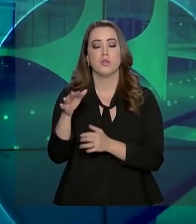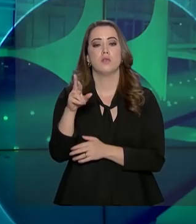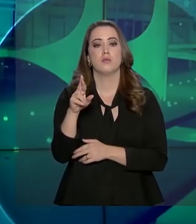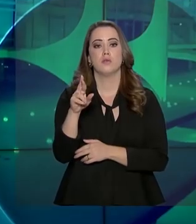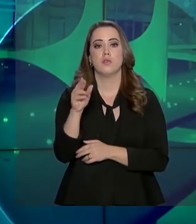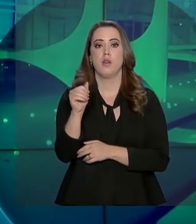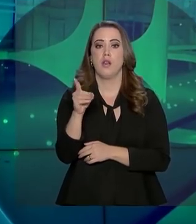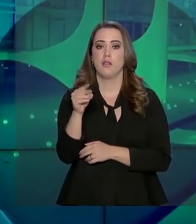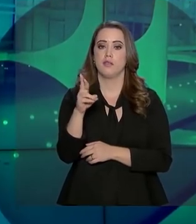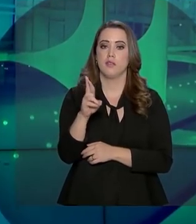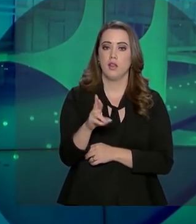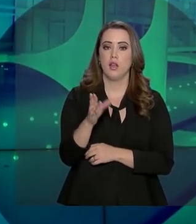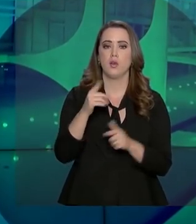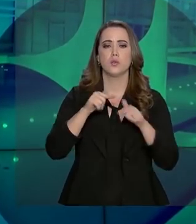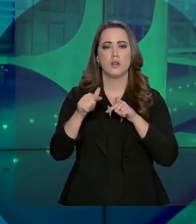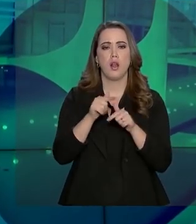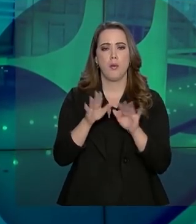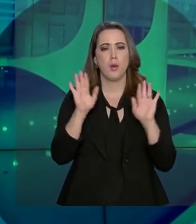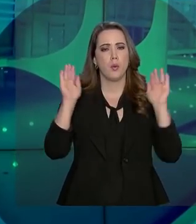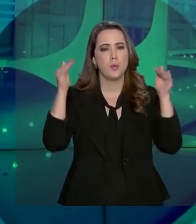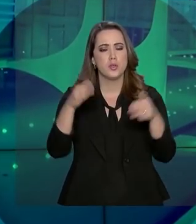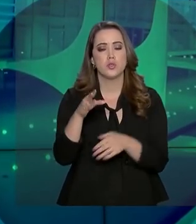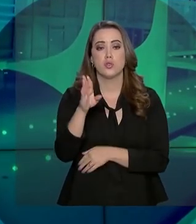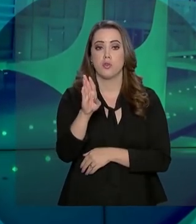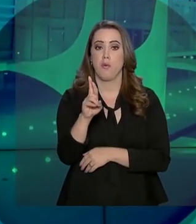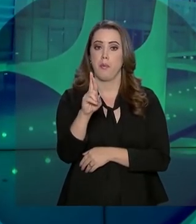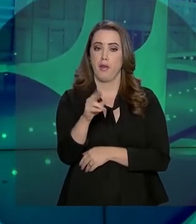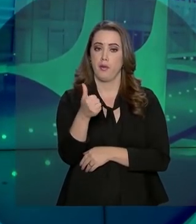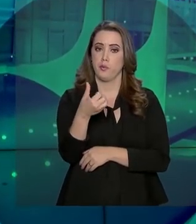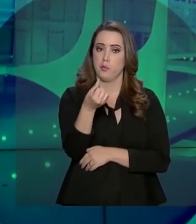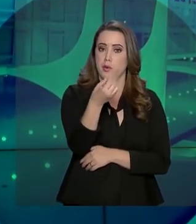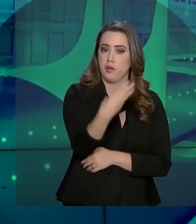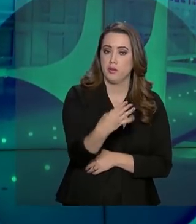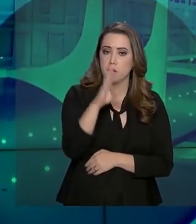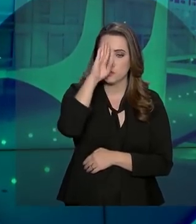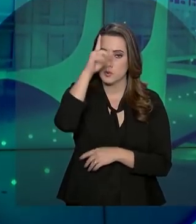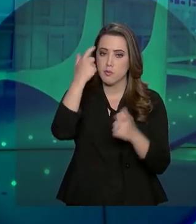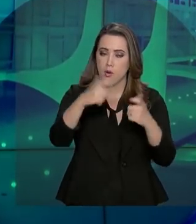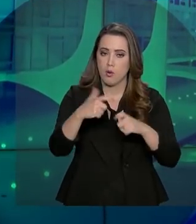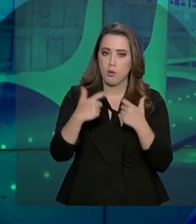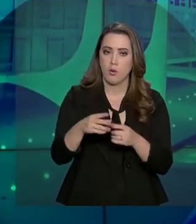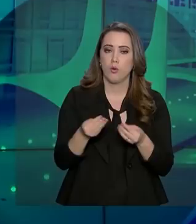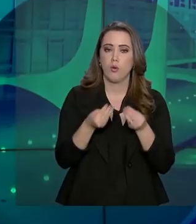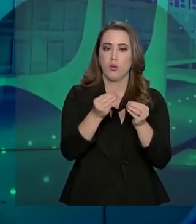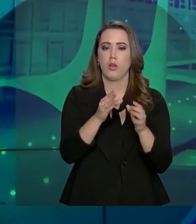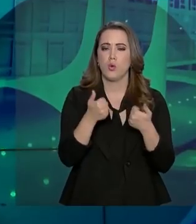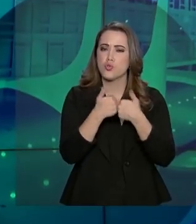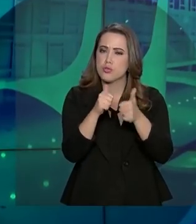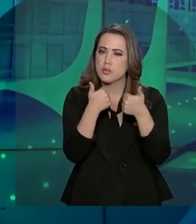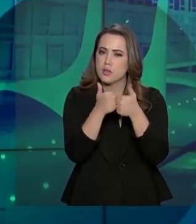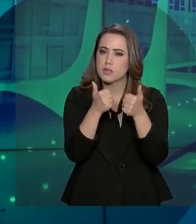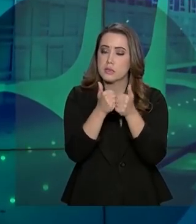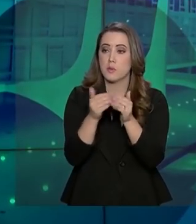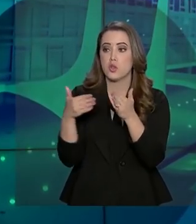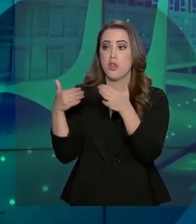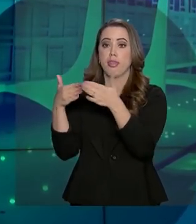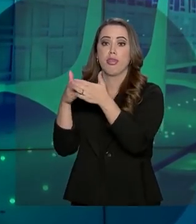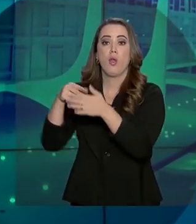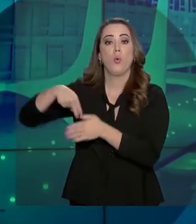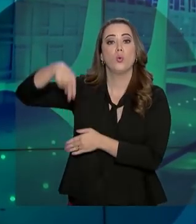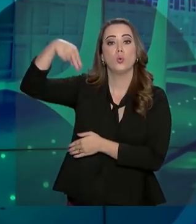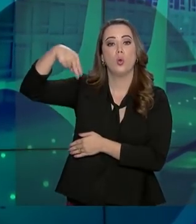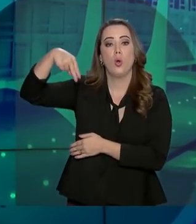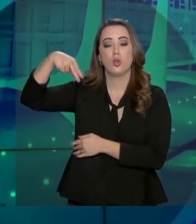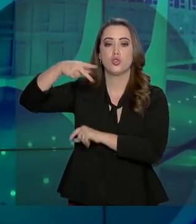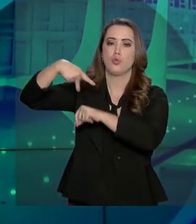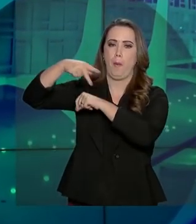Operação Radar. As ações se concentram na BR-163, principal rodovia que leva os grãos até os portos do norte do país.